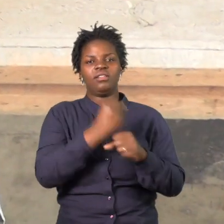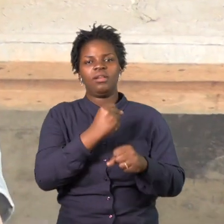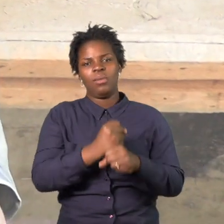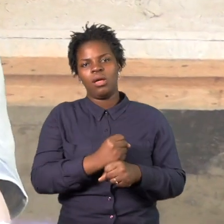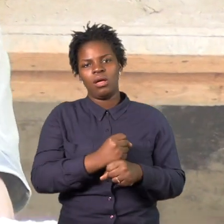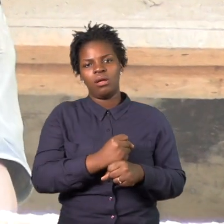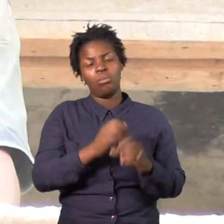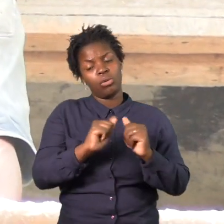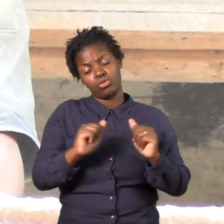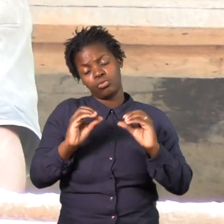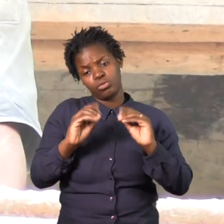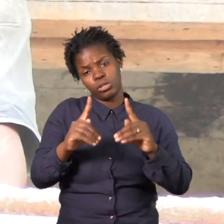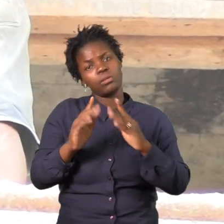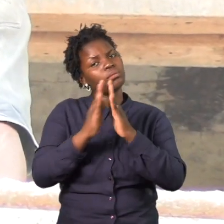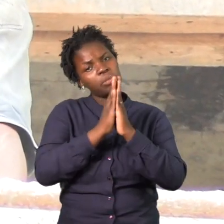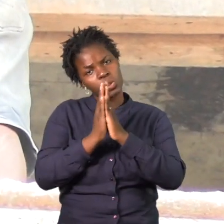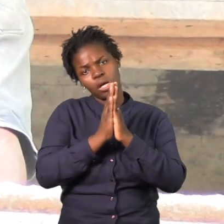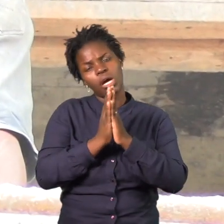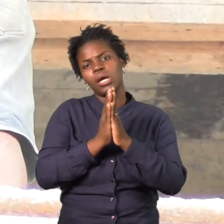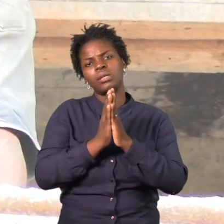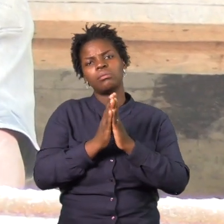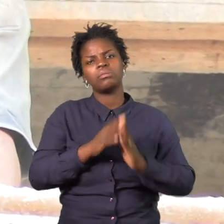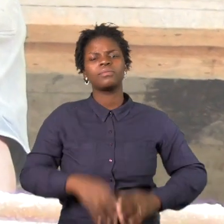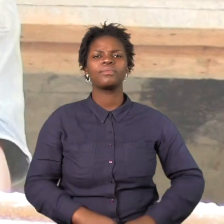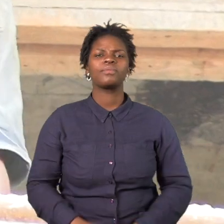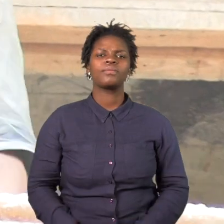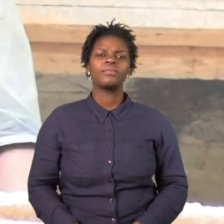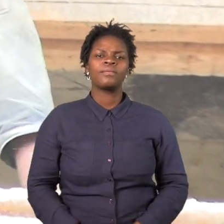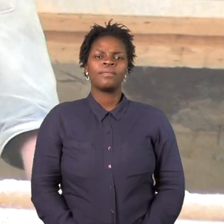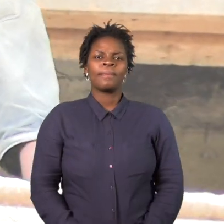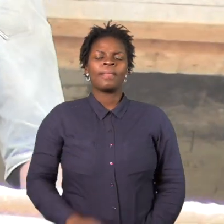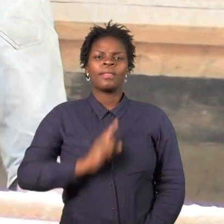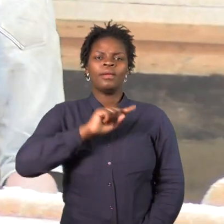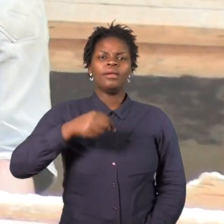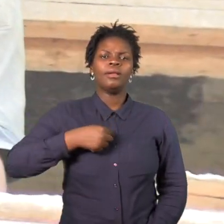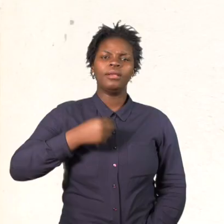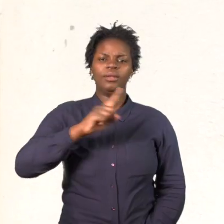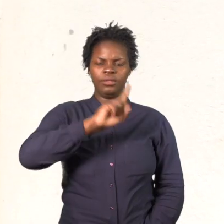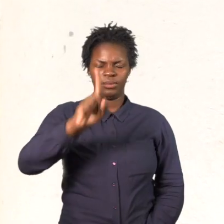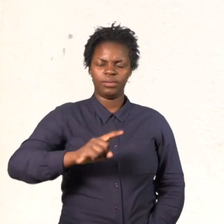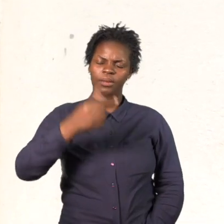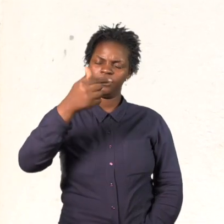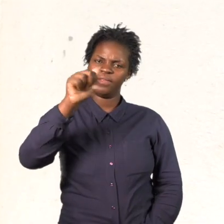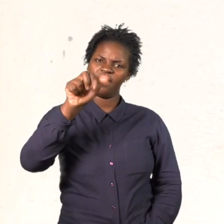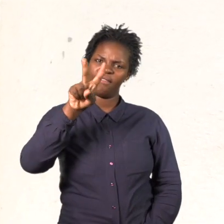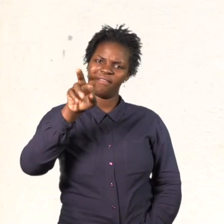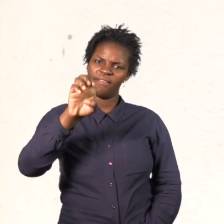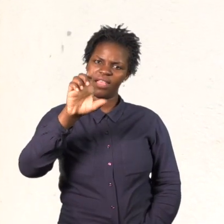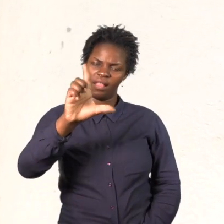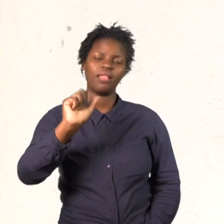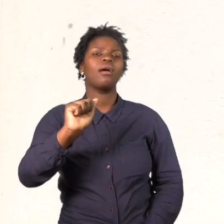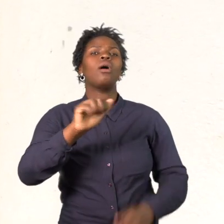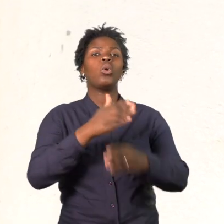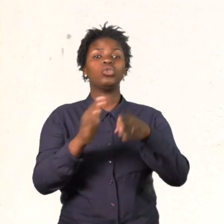equipamento? Acho que o outro não meteu. Mas tem, só não colocou.